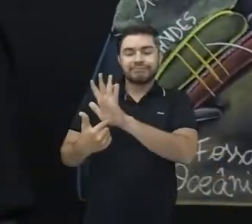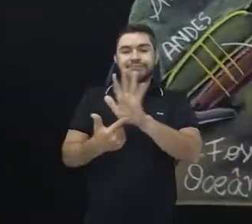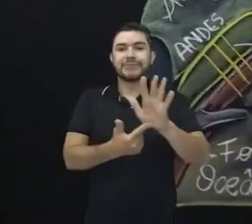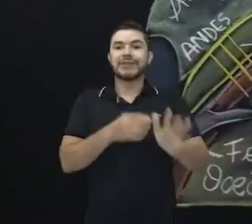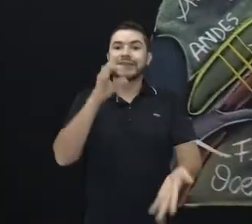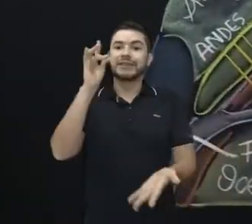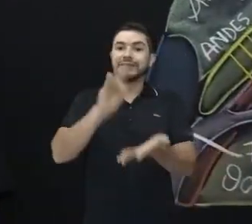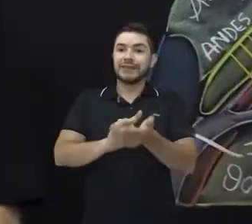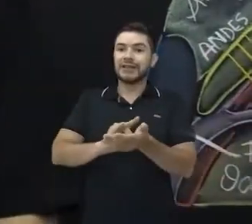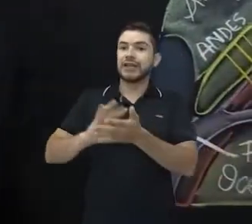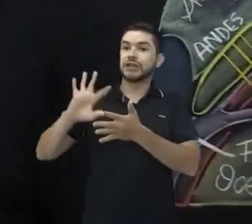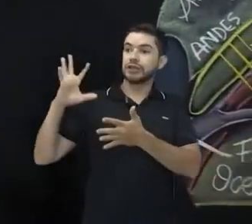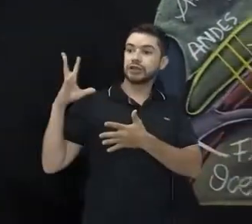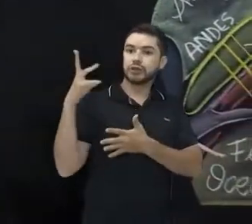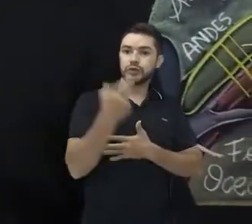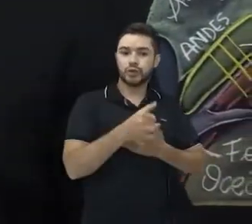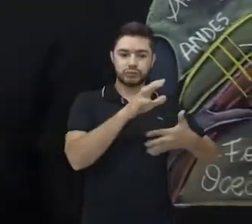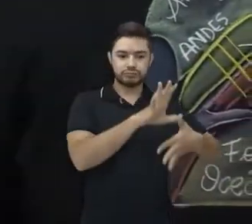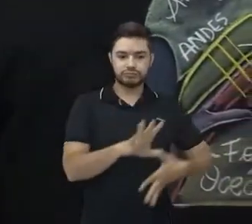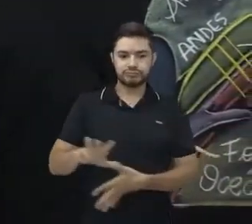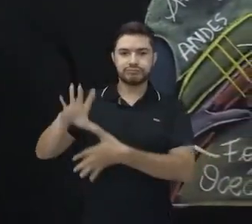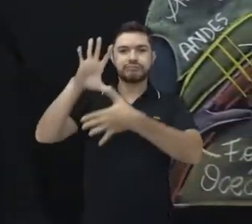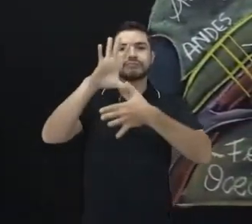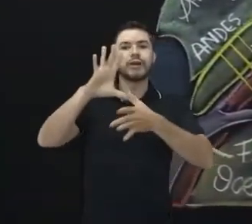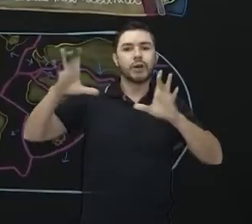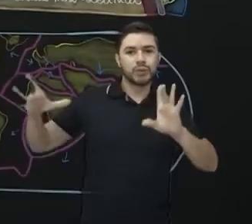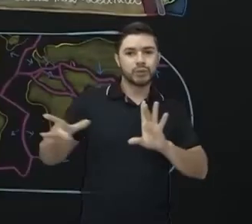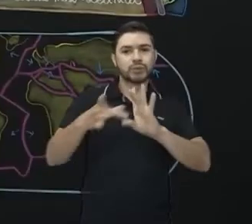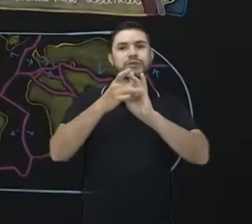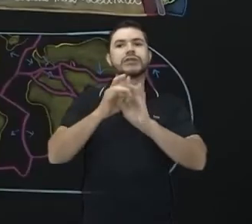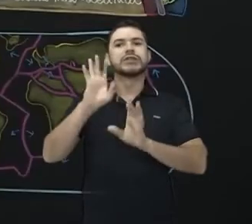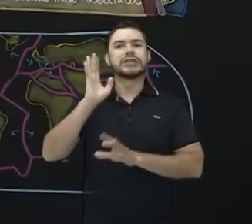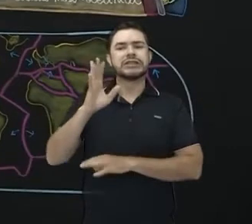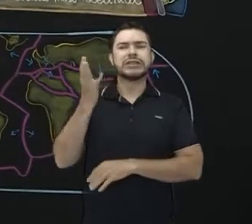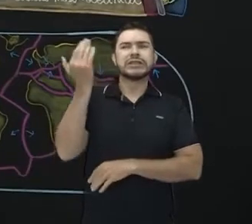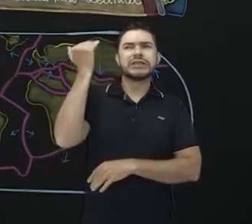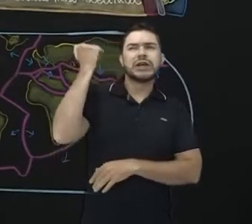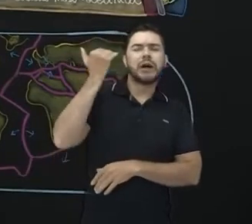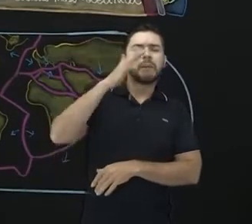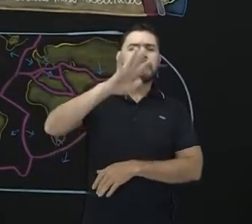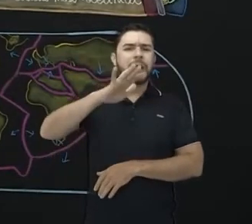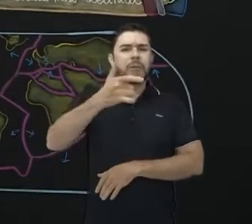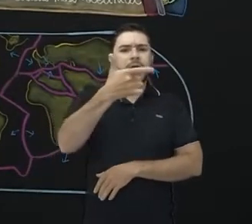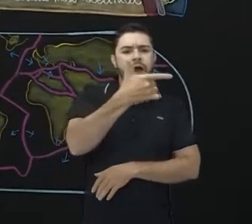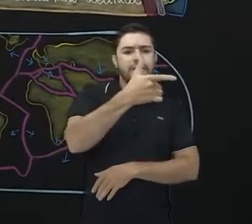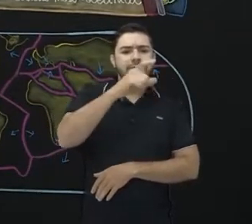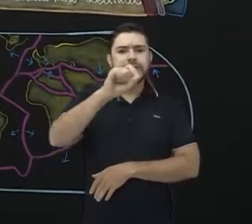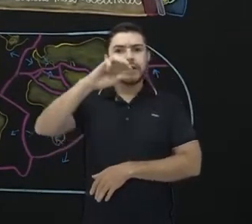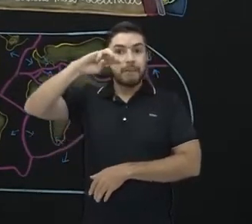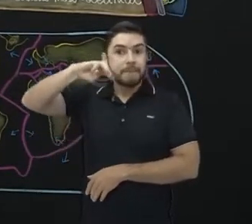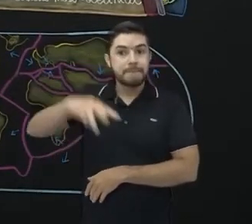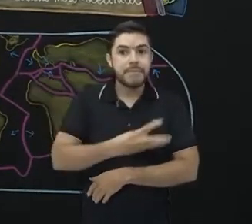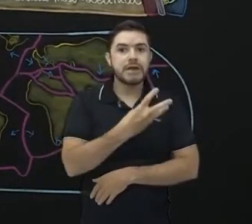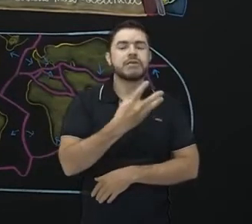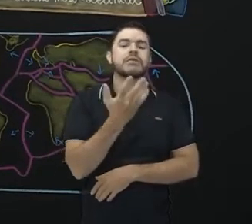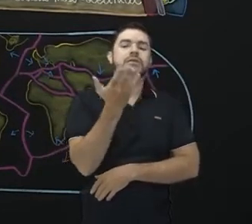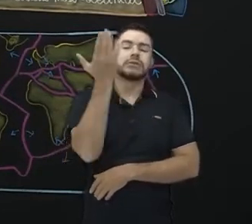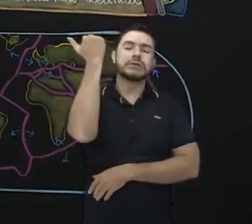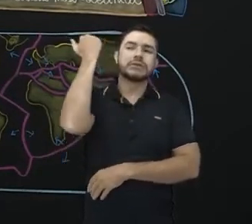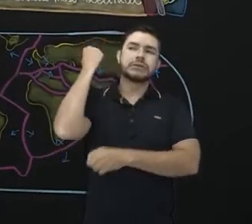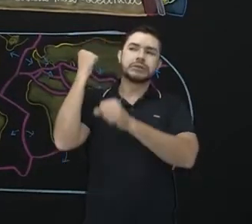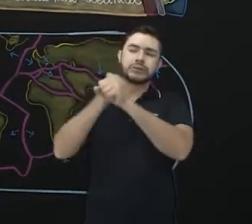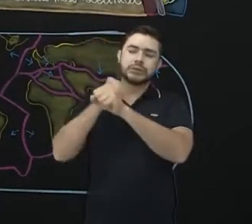um dia estavam todos os continentes unidos há cerca de 220 milhões de anos, formando esse bloco chamado de Pangeia,